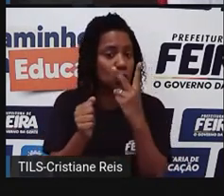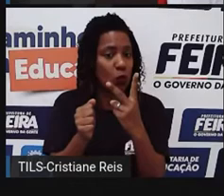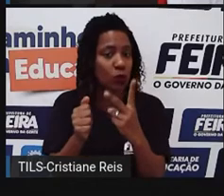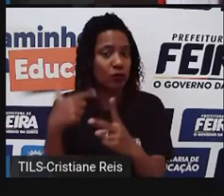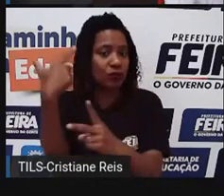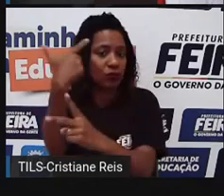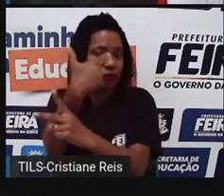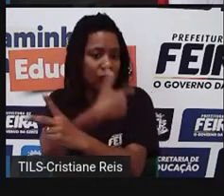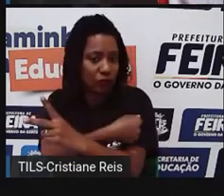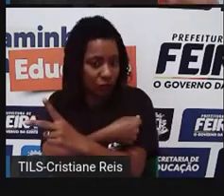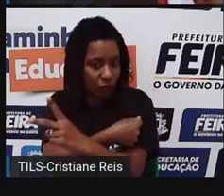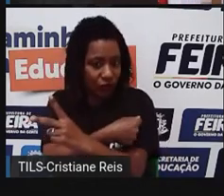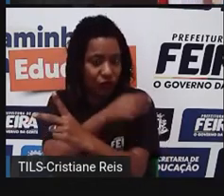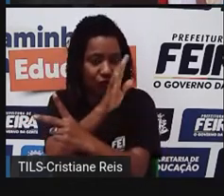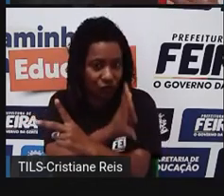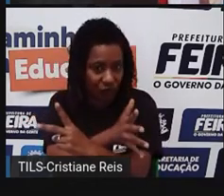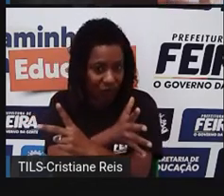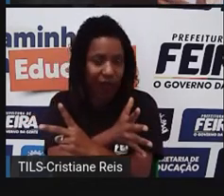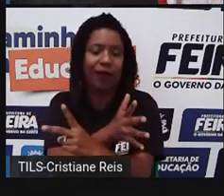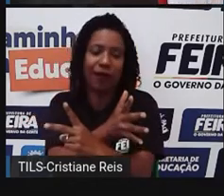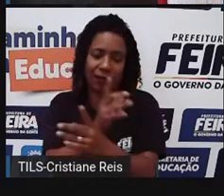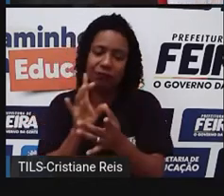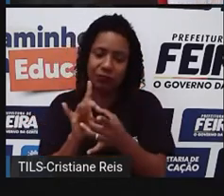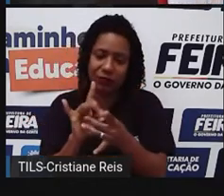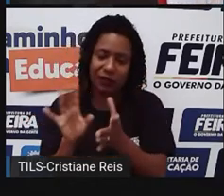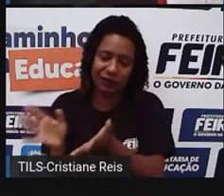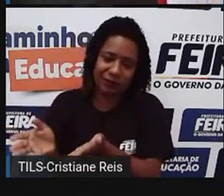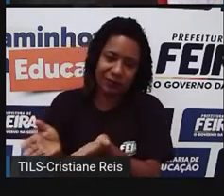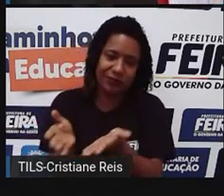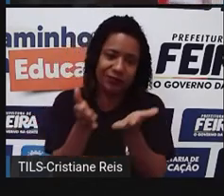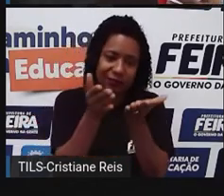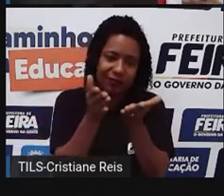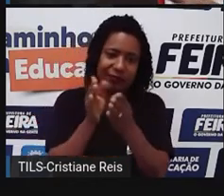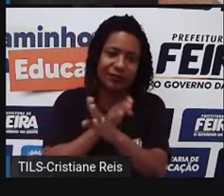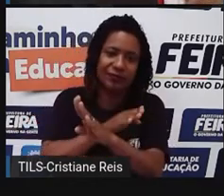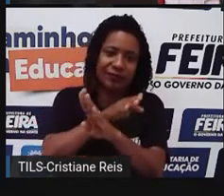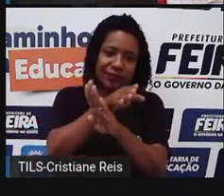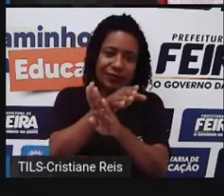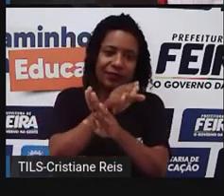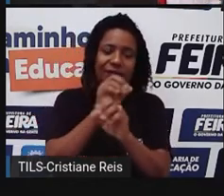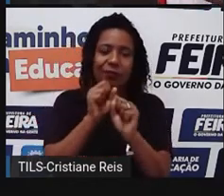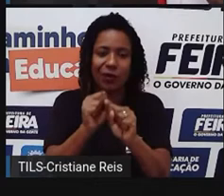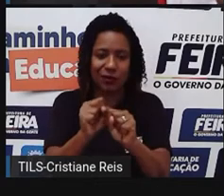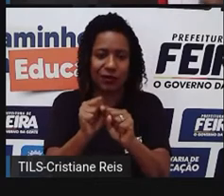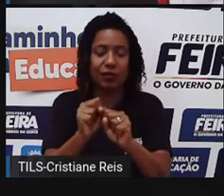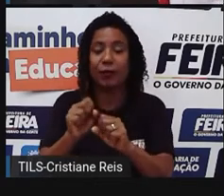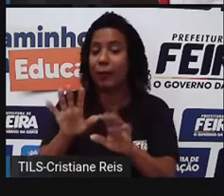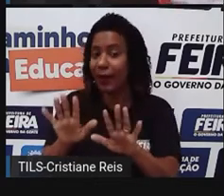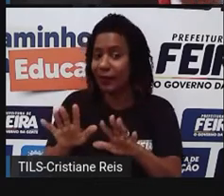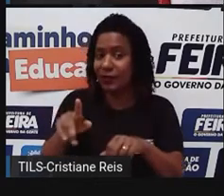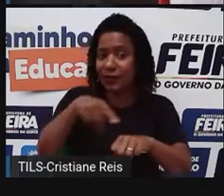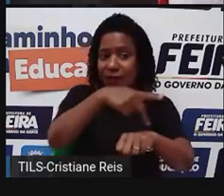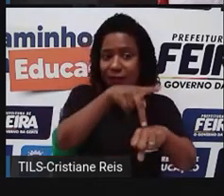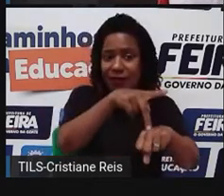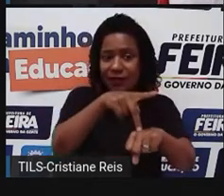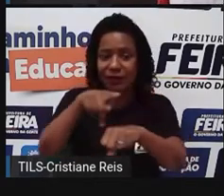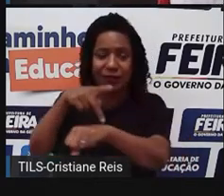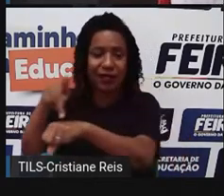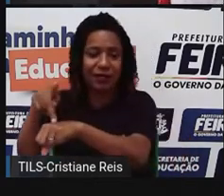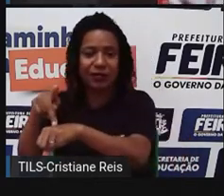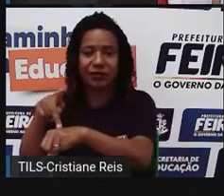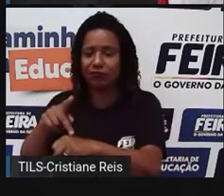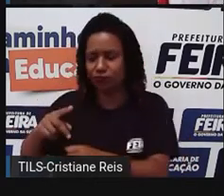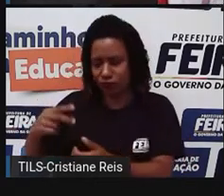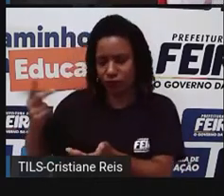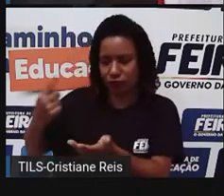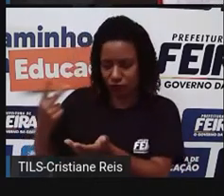países, eles realmente têm acordos bilaterais, que eles ali, entre eles, ou eles proíbem uma